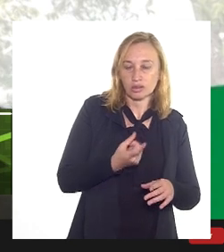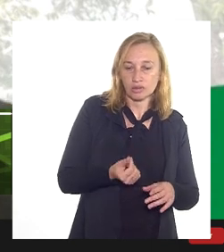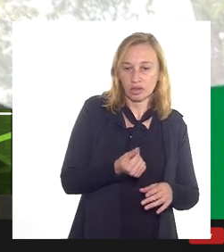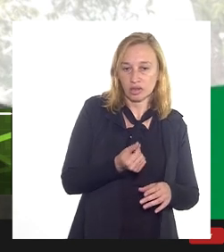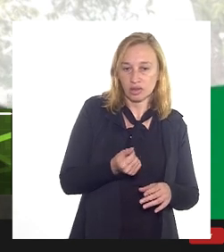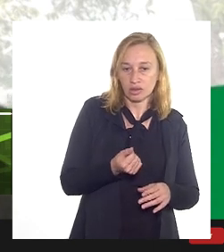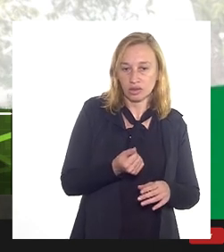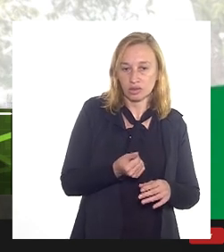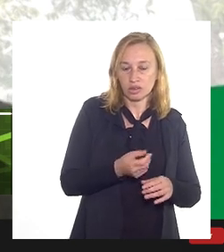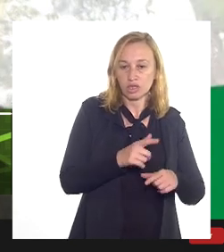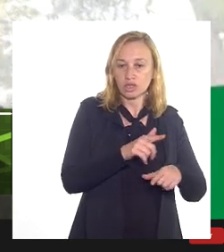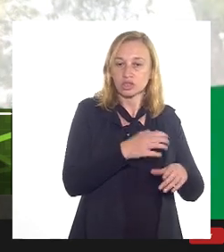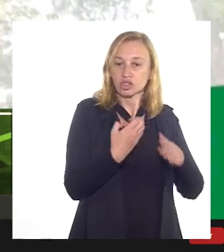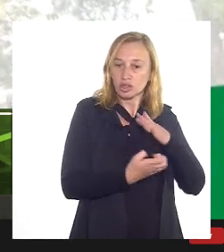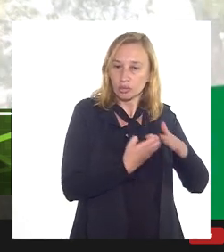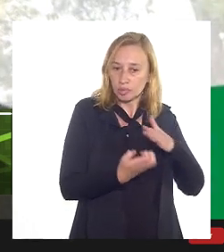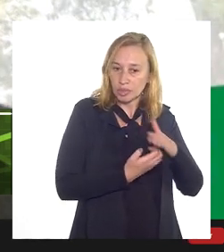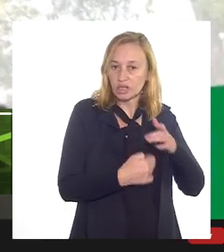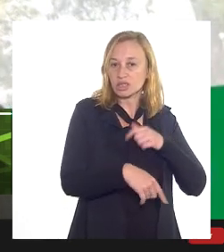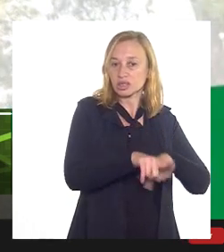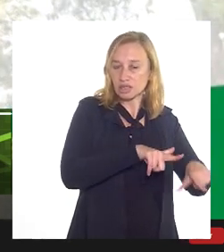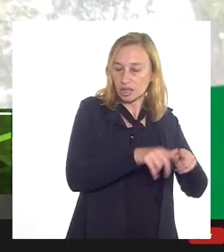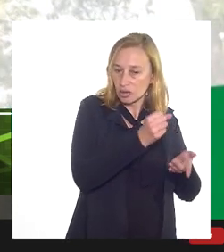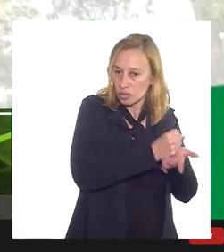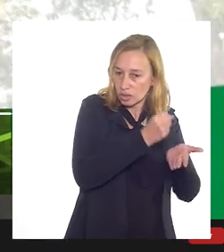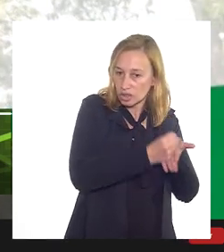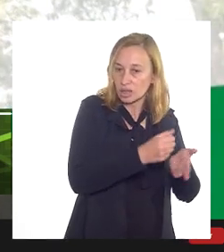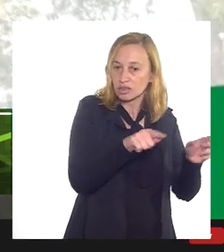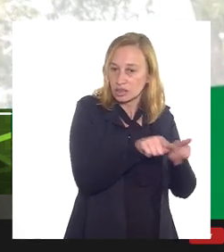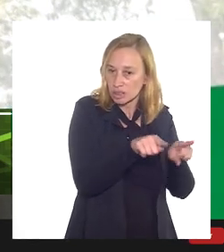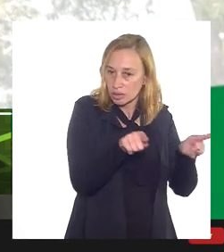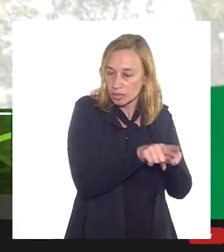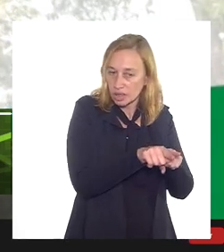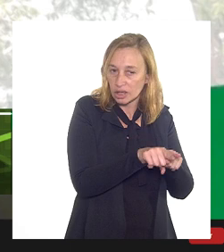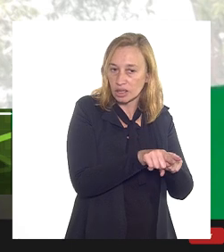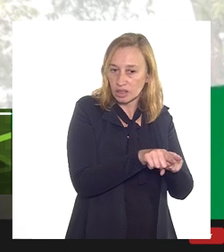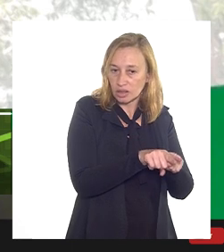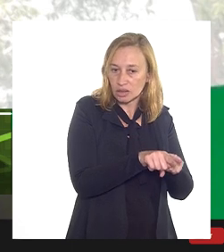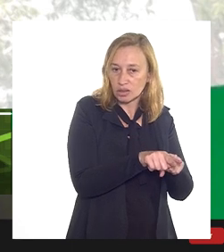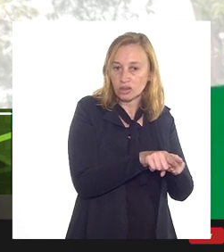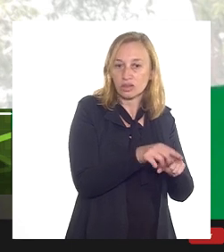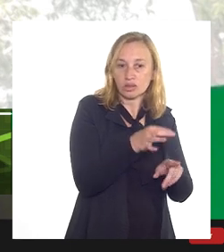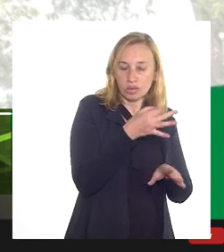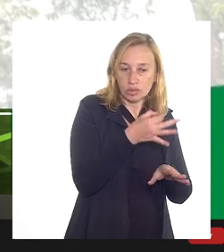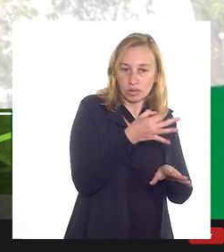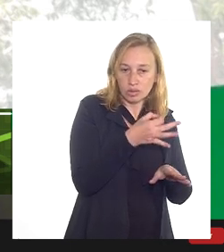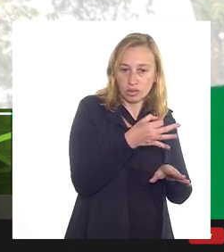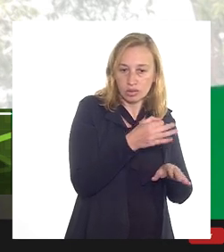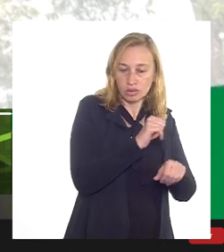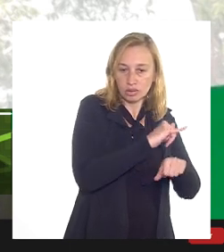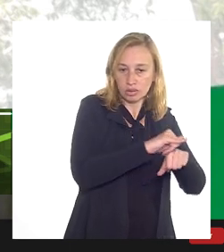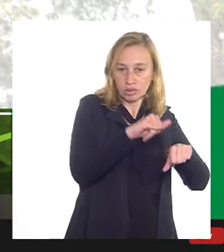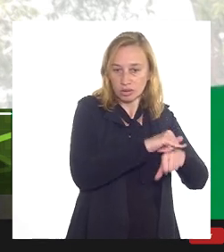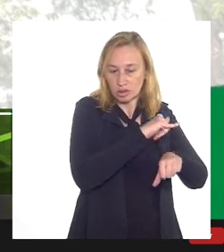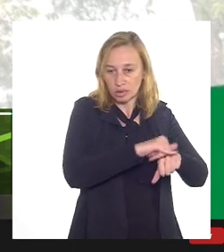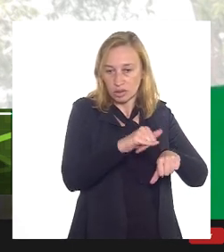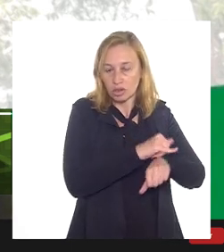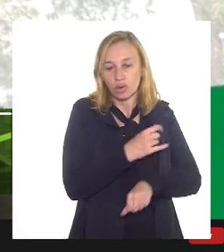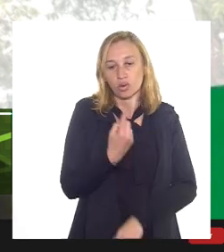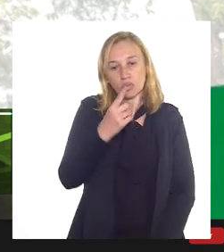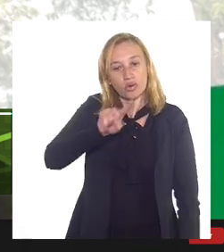de empresas do sistema, cujos contratos também foram referenciados nos depoimentos da Operação Lava Jato. Então, 1